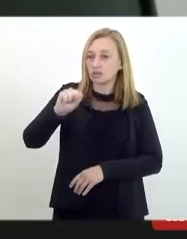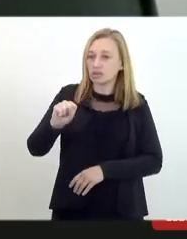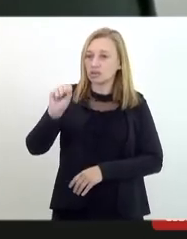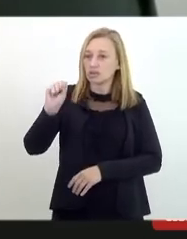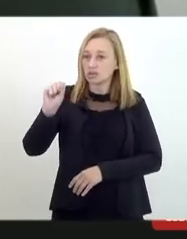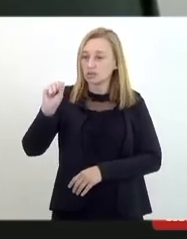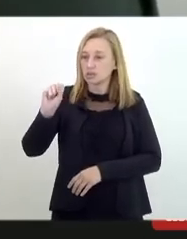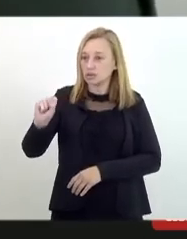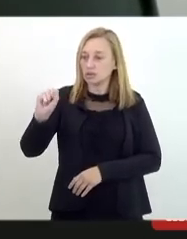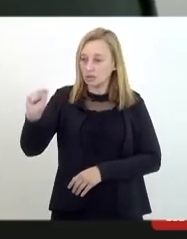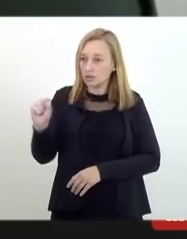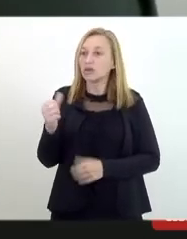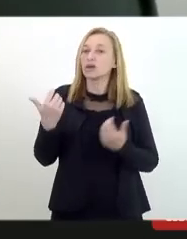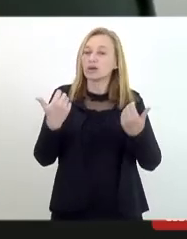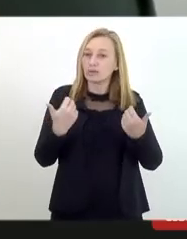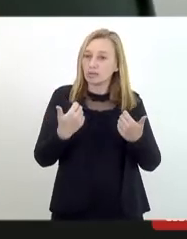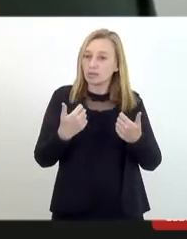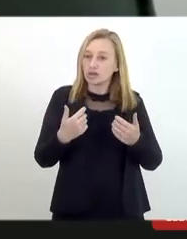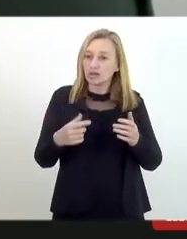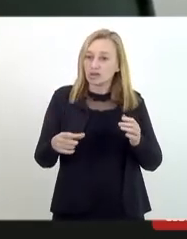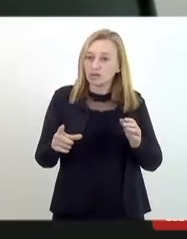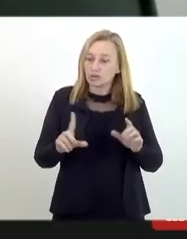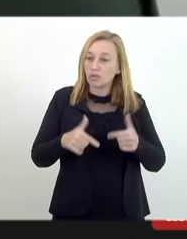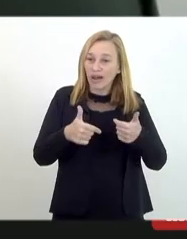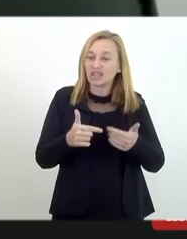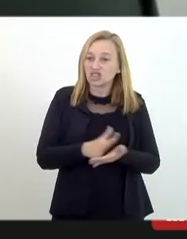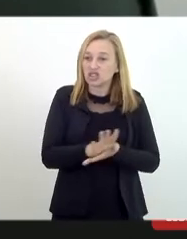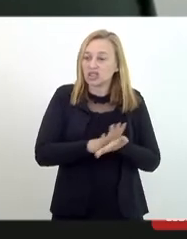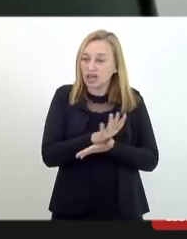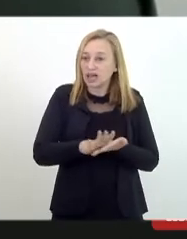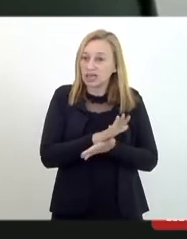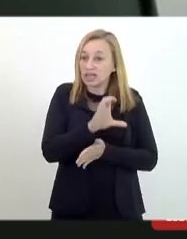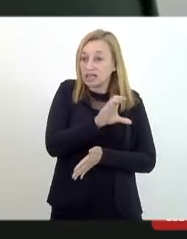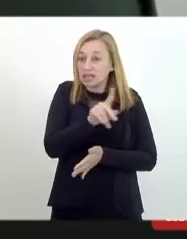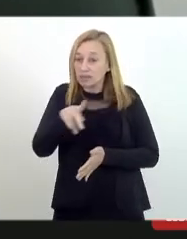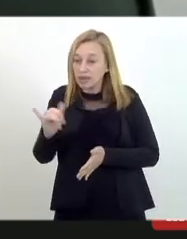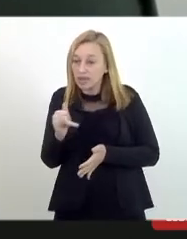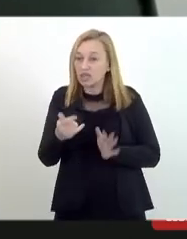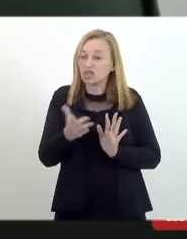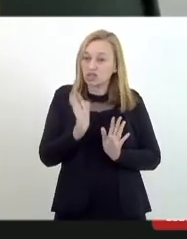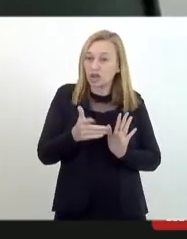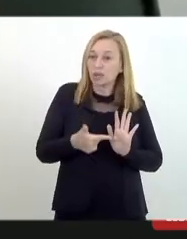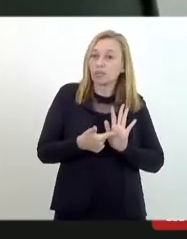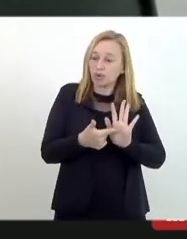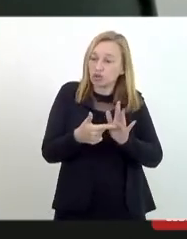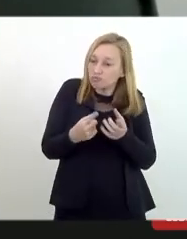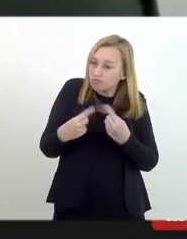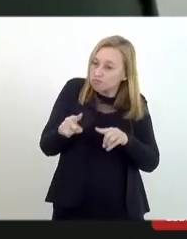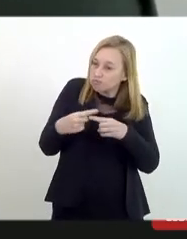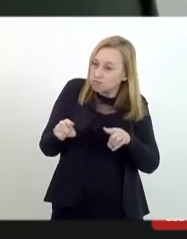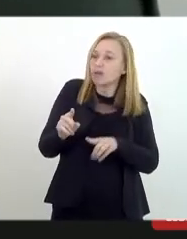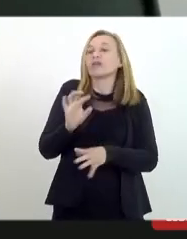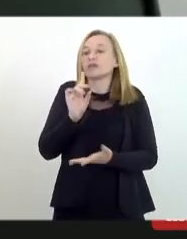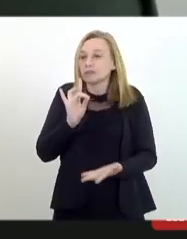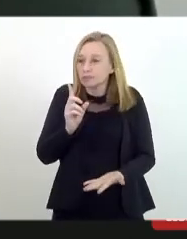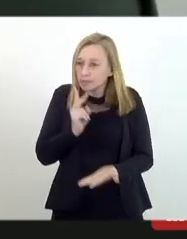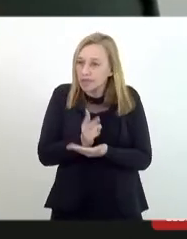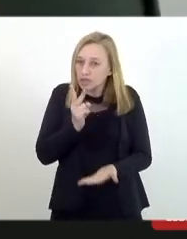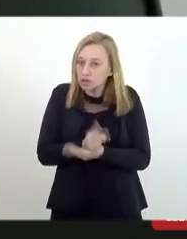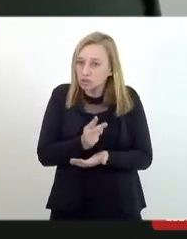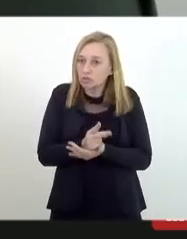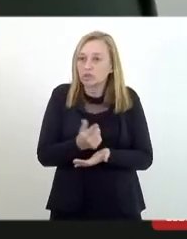nenhum e que a gente precisa começar e essa CPI já traz esse ganho de provocação mesmo de a gente